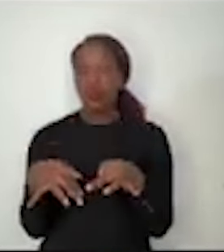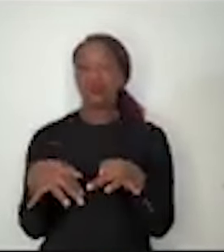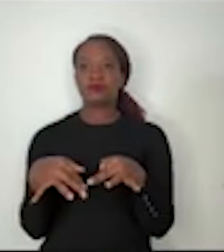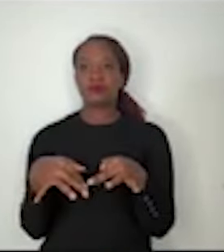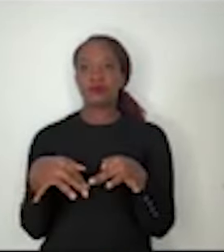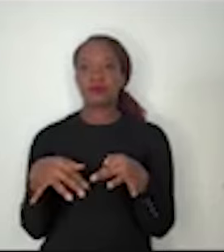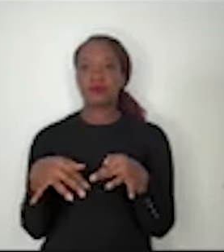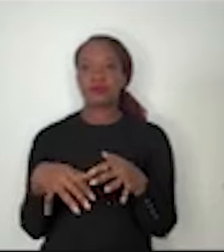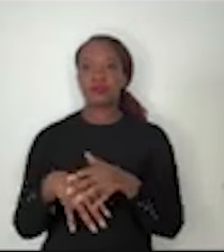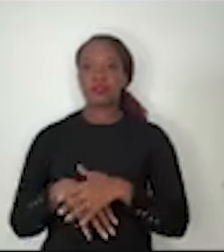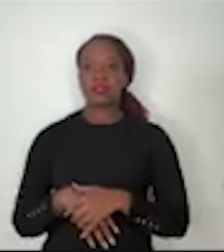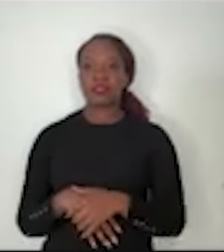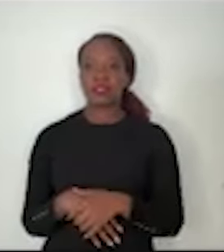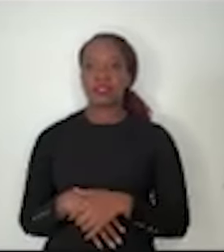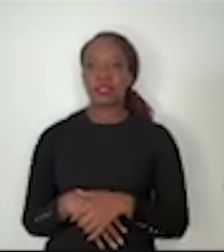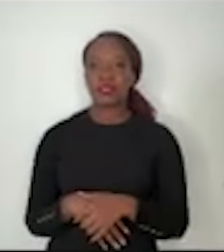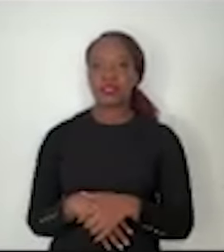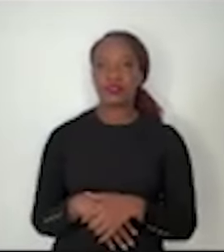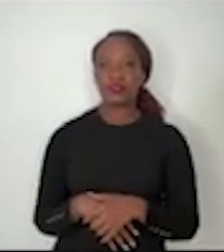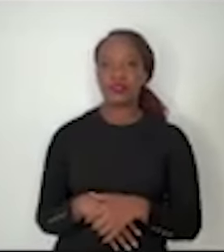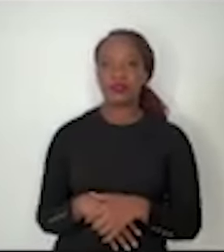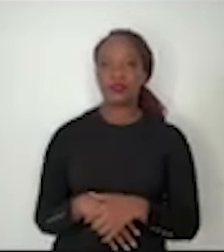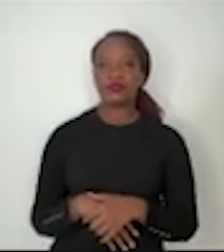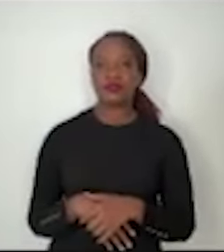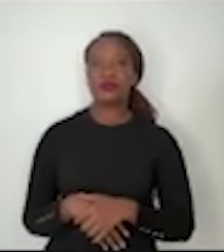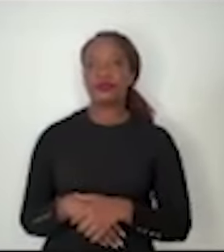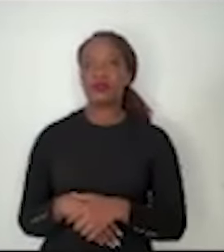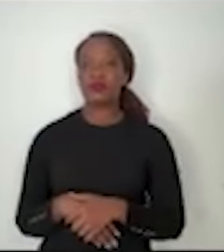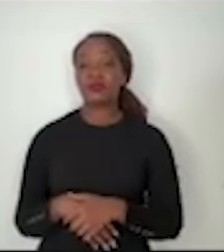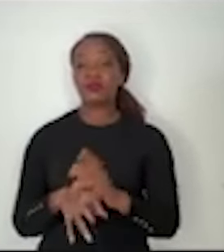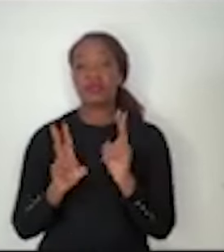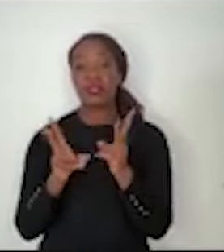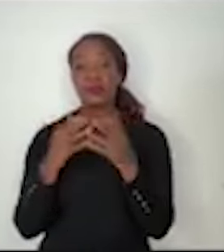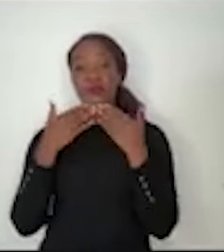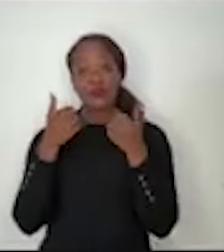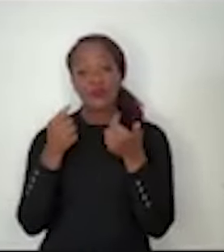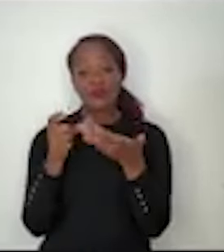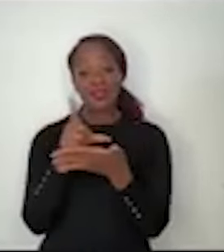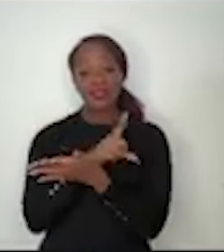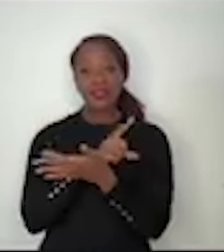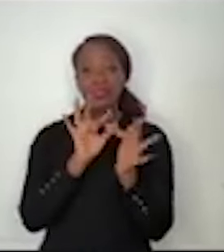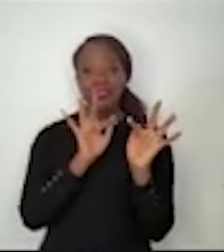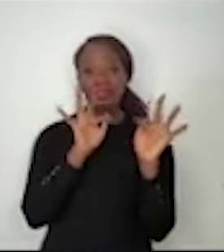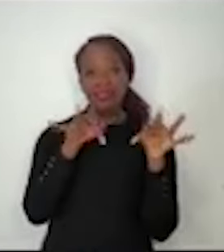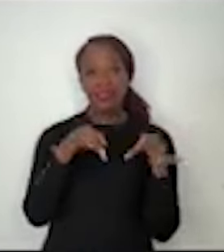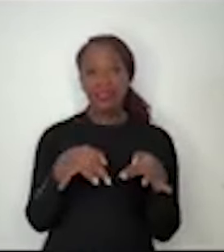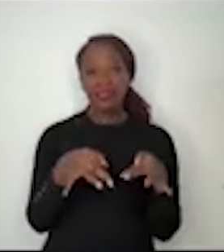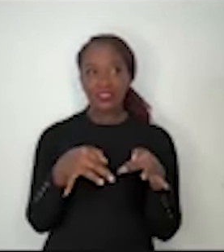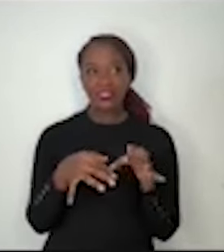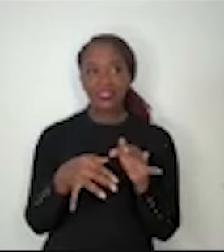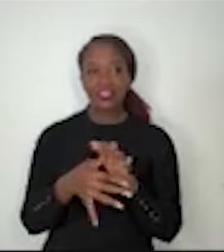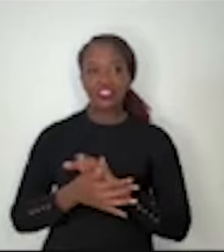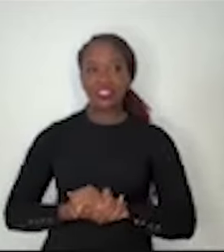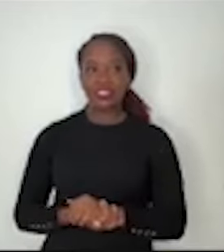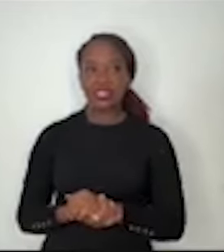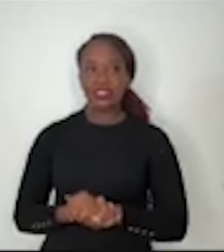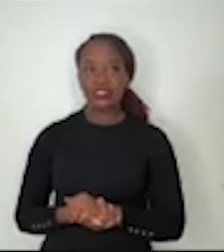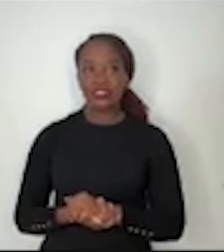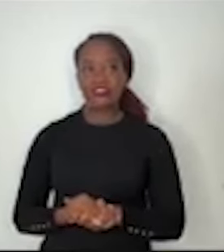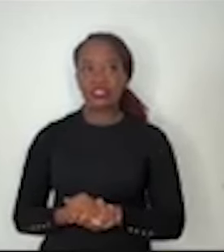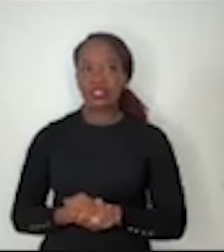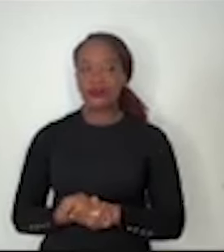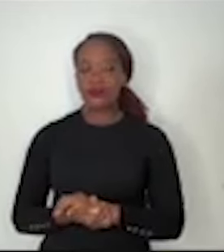da minha hora. É sempre melhor terminar, é que nem restaurante bom, melhor a gente terminar antes de matar a fome completamente.